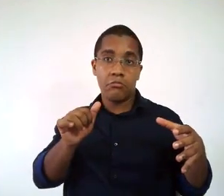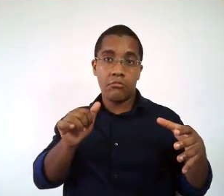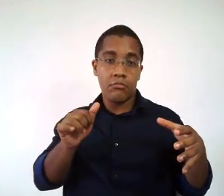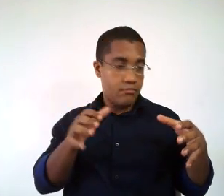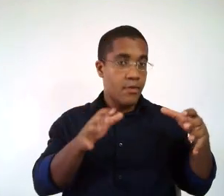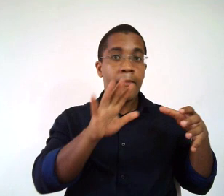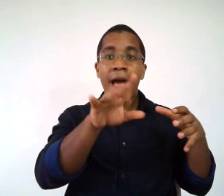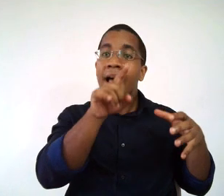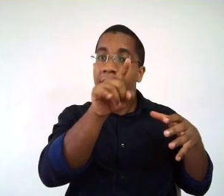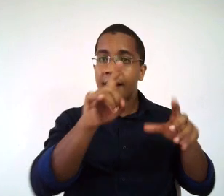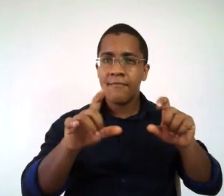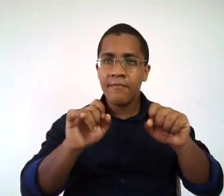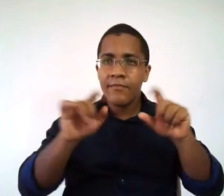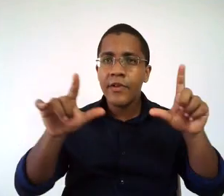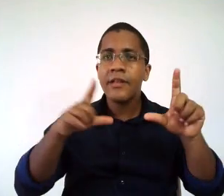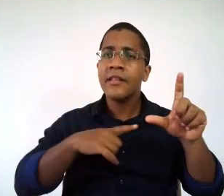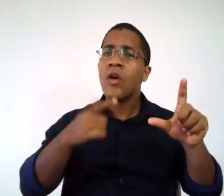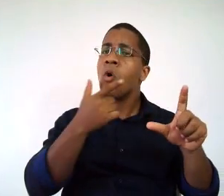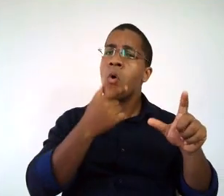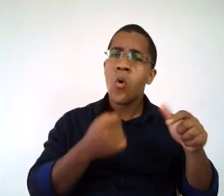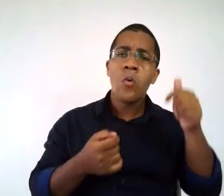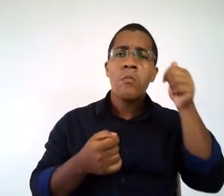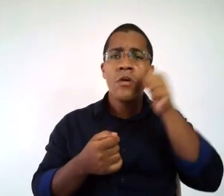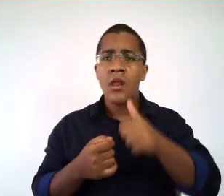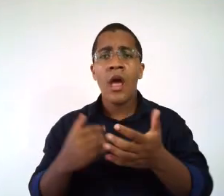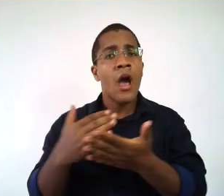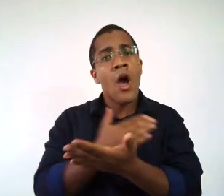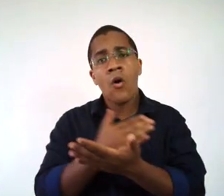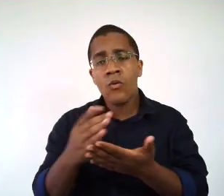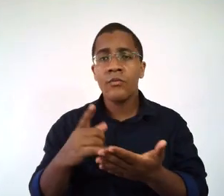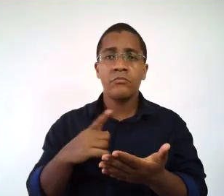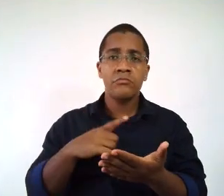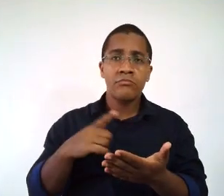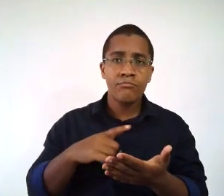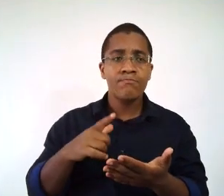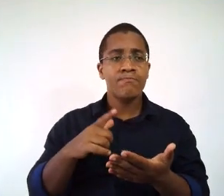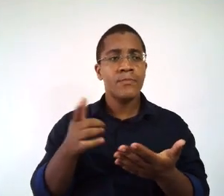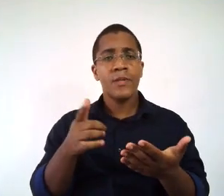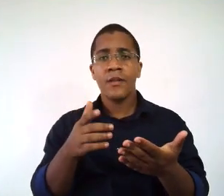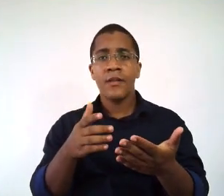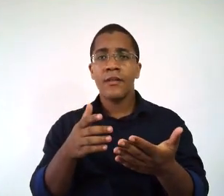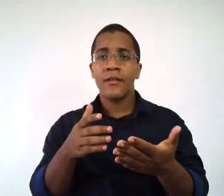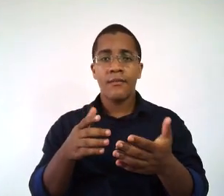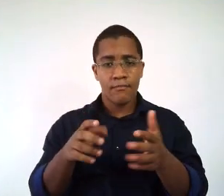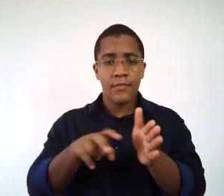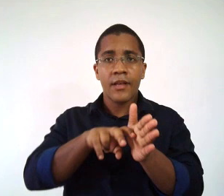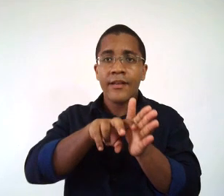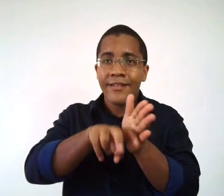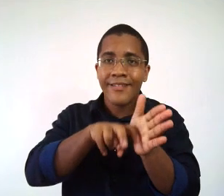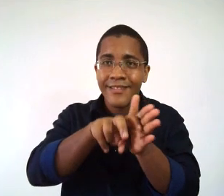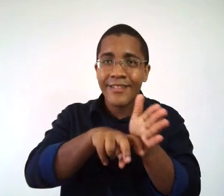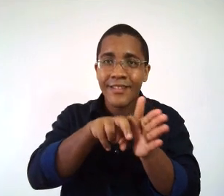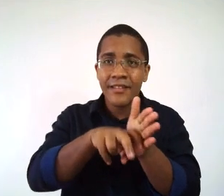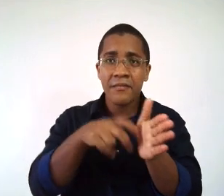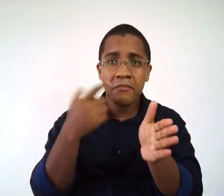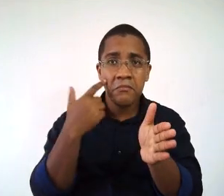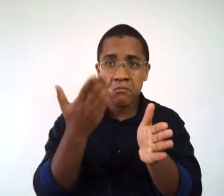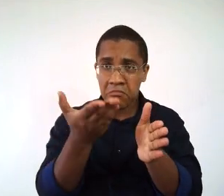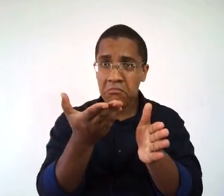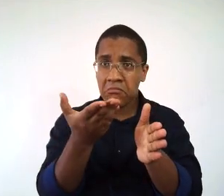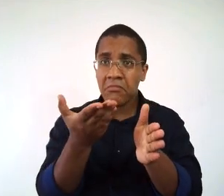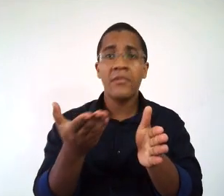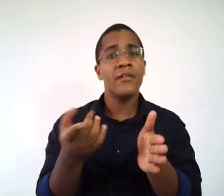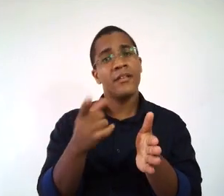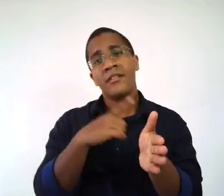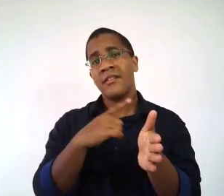meninos e meninas brincando ao mesmo tempo. Além disso, pessoas com limitação e sem limitação. Então,